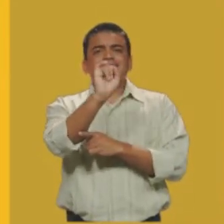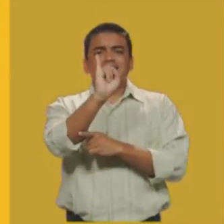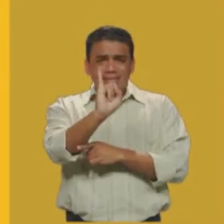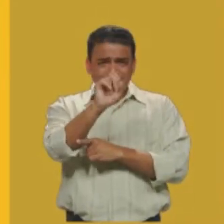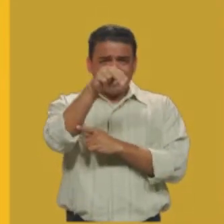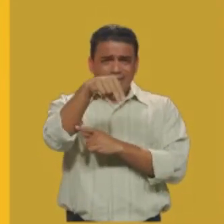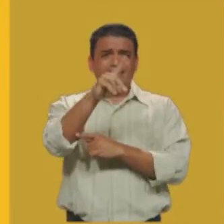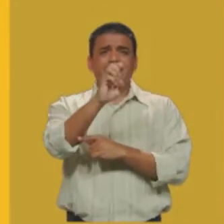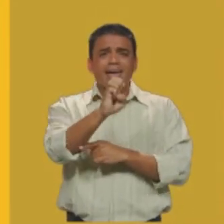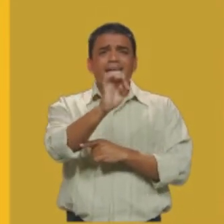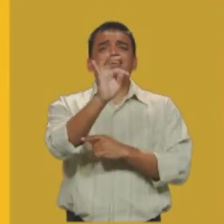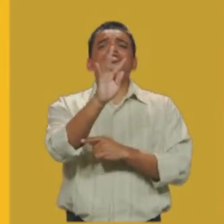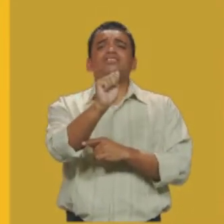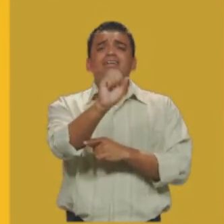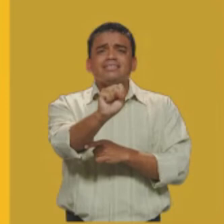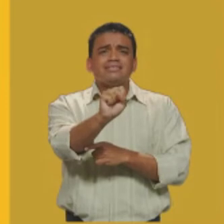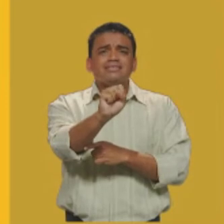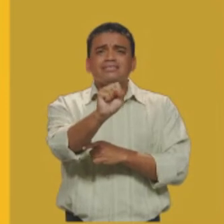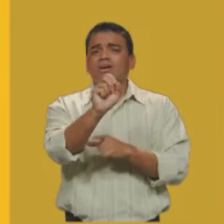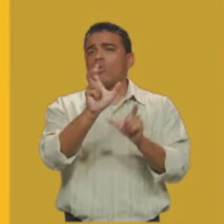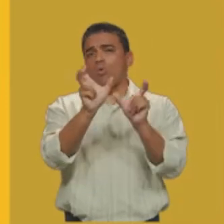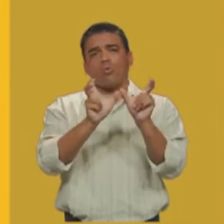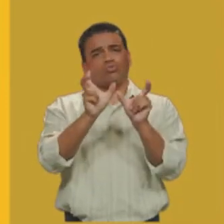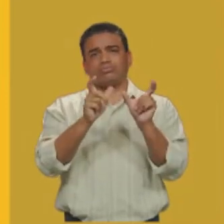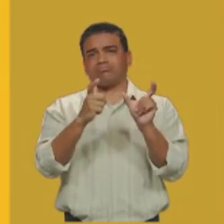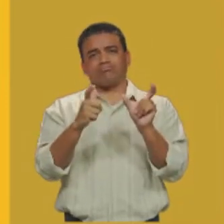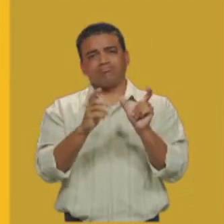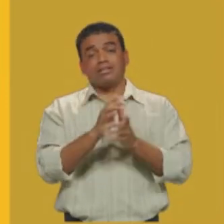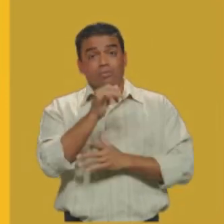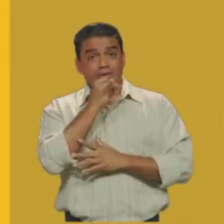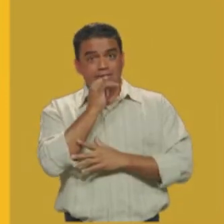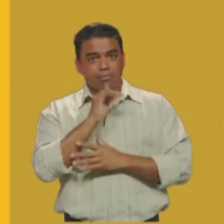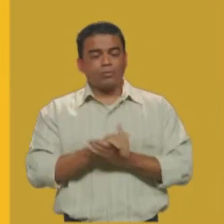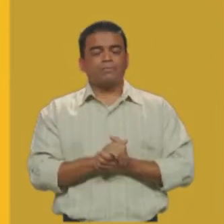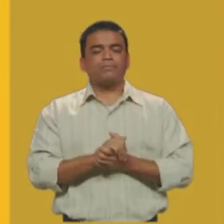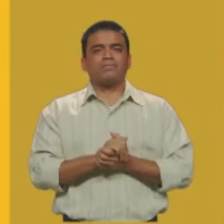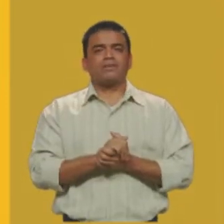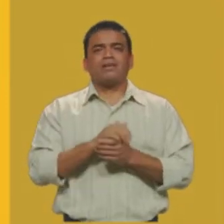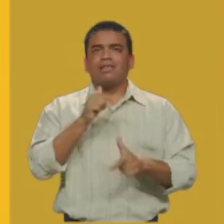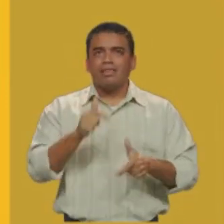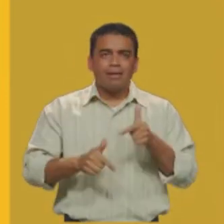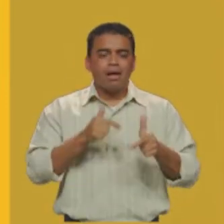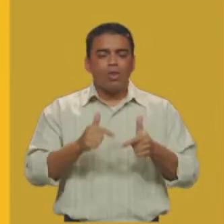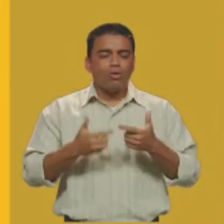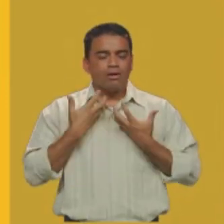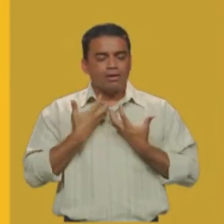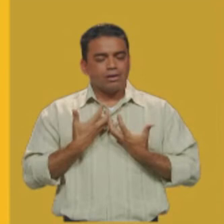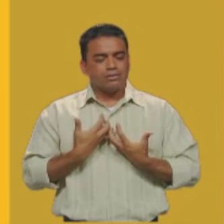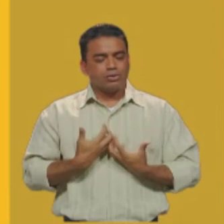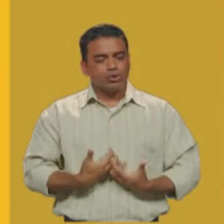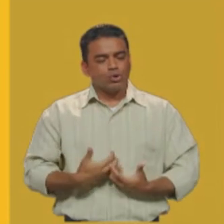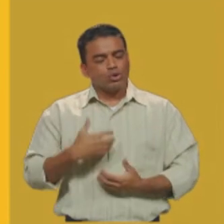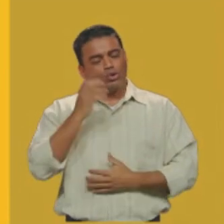introduzidas por conjunção. Um exemplo. Trabalhou, cansou, dormiu.